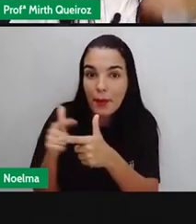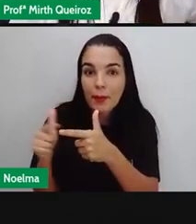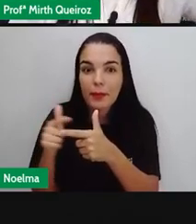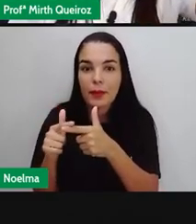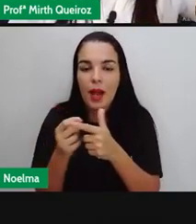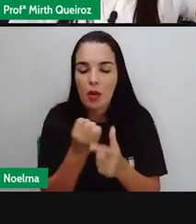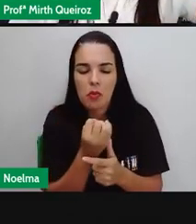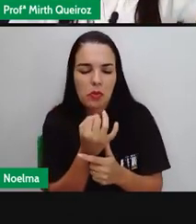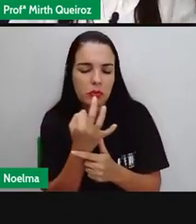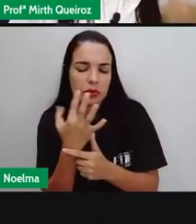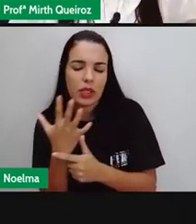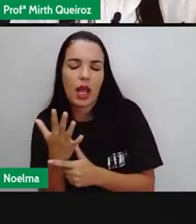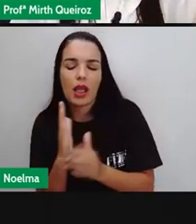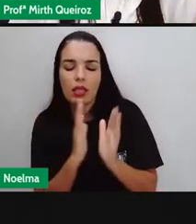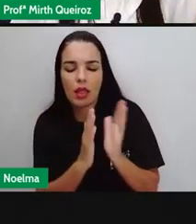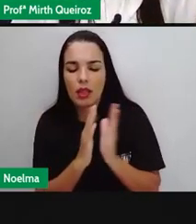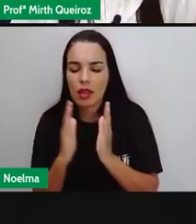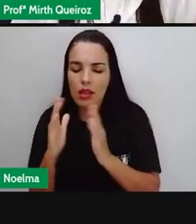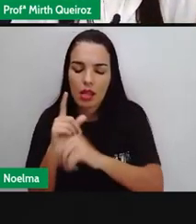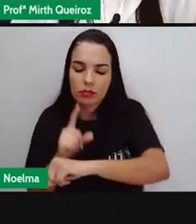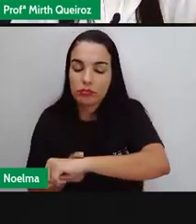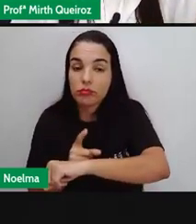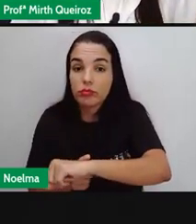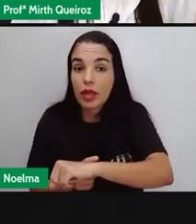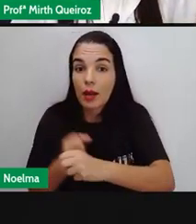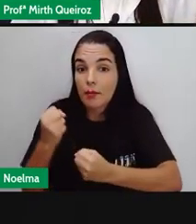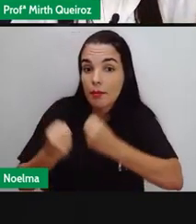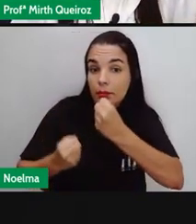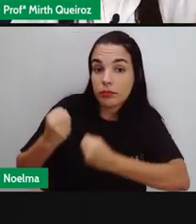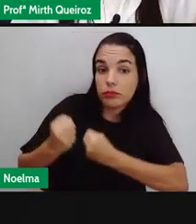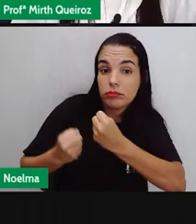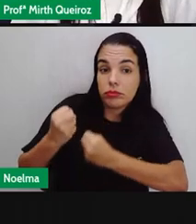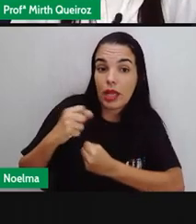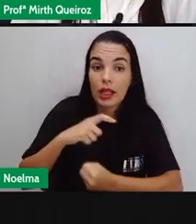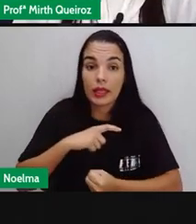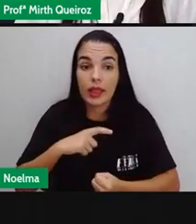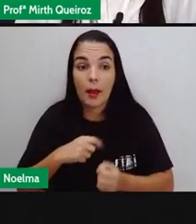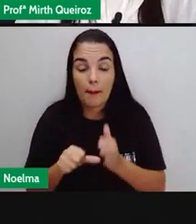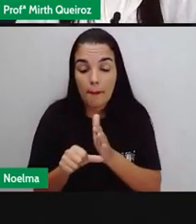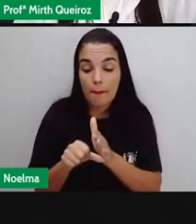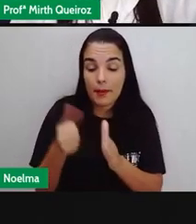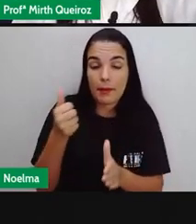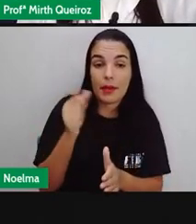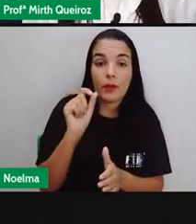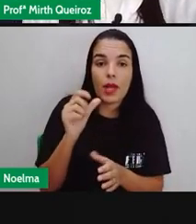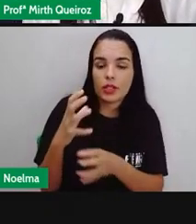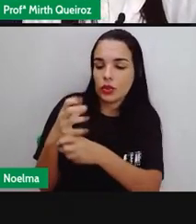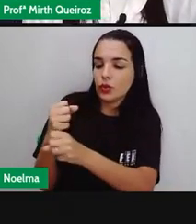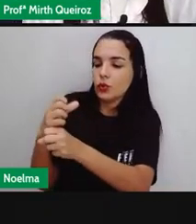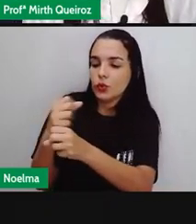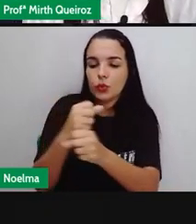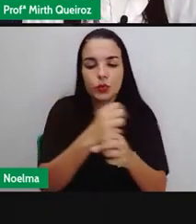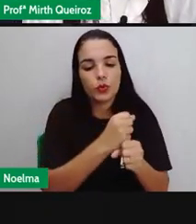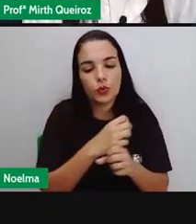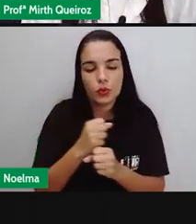De intervalo Do motorista Teremos que primeiro Calcular o total de minutos Por exemplo